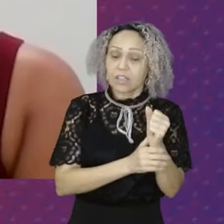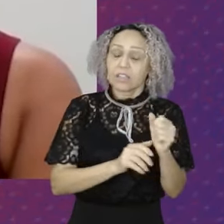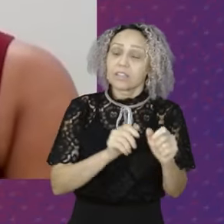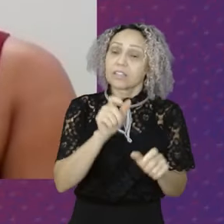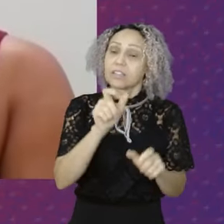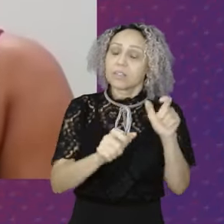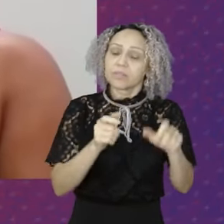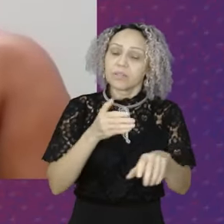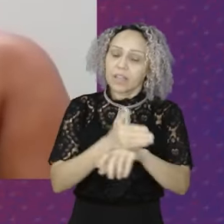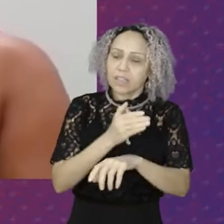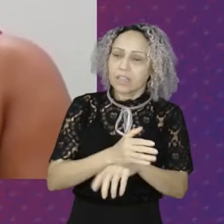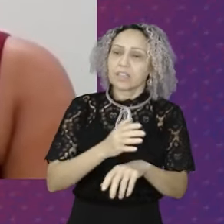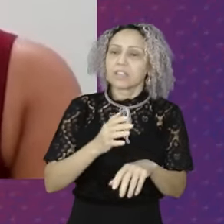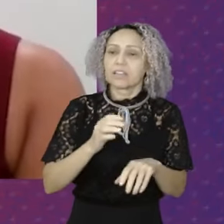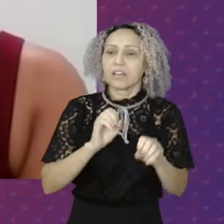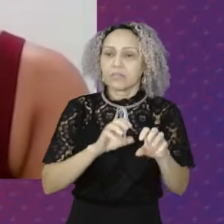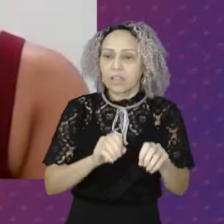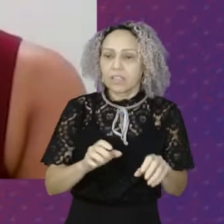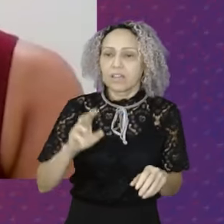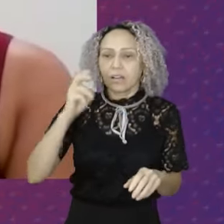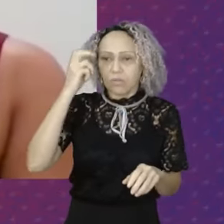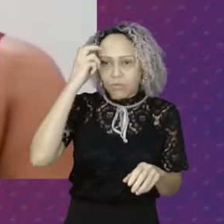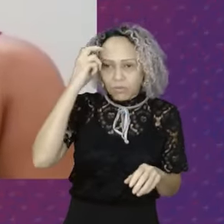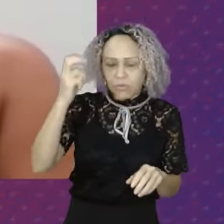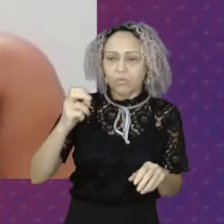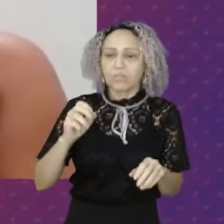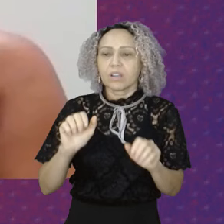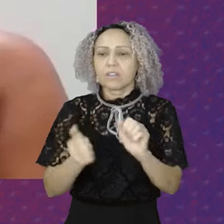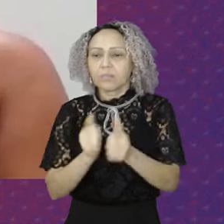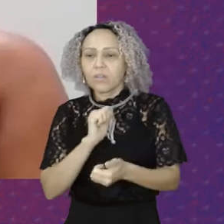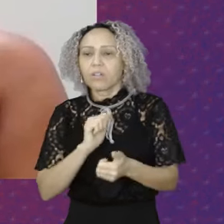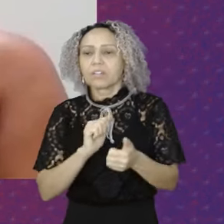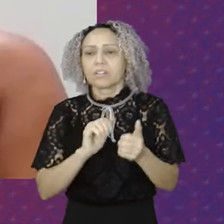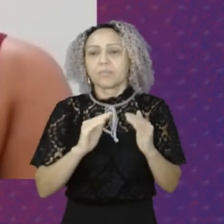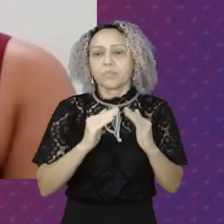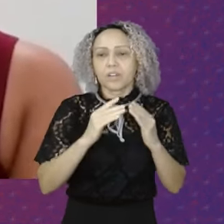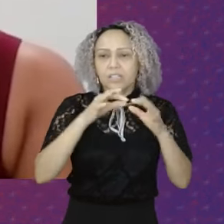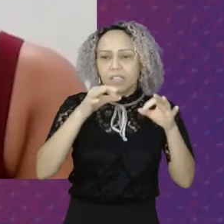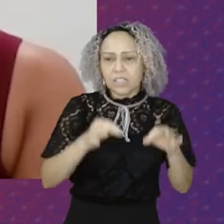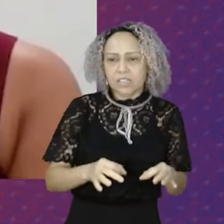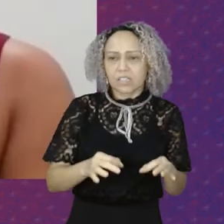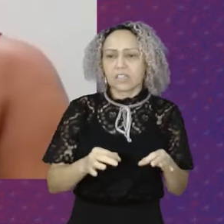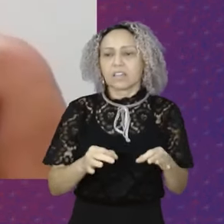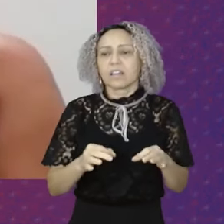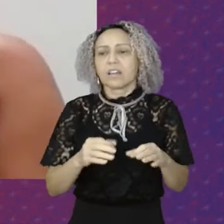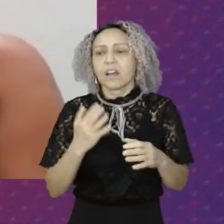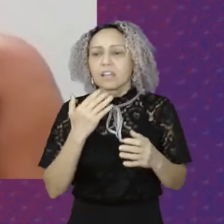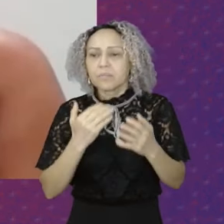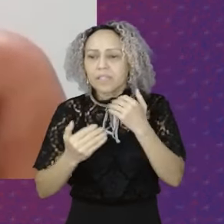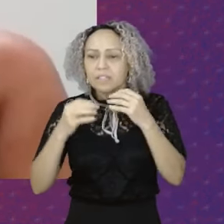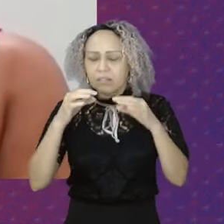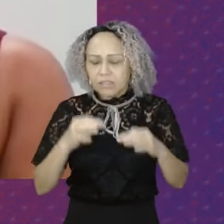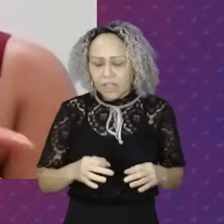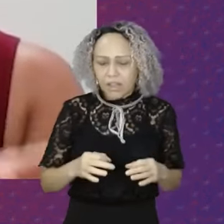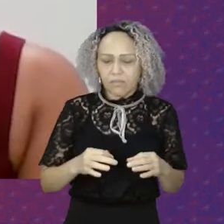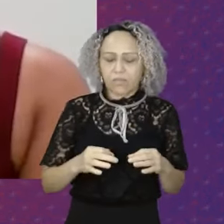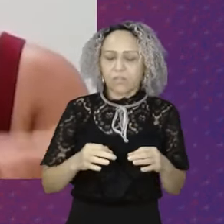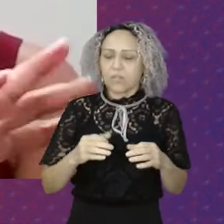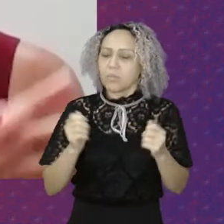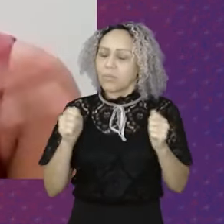cultura e lazer A esporte A moradia digna A alimentação saudável A mobilidade O emprego